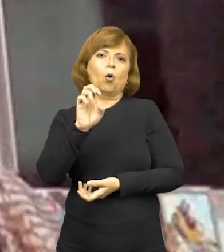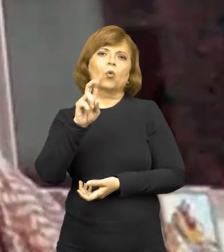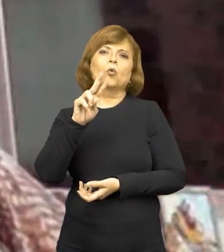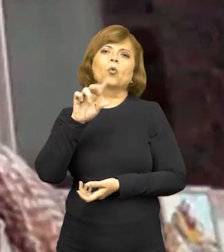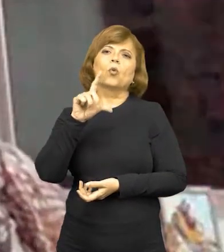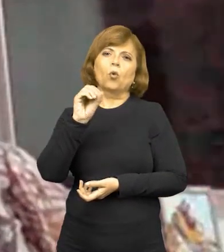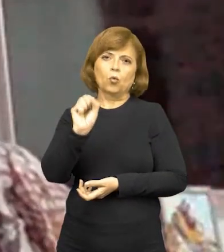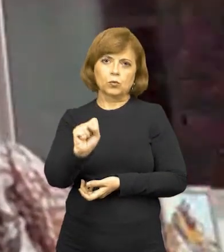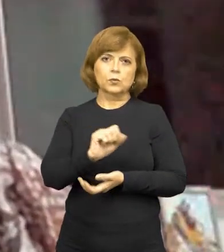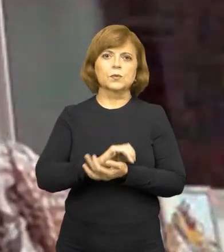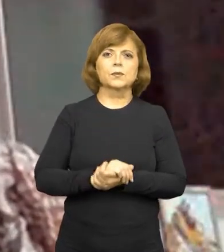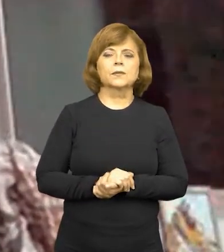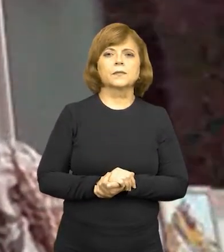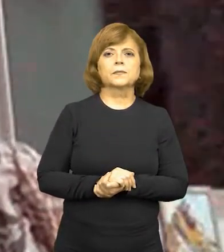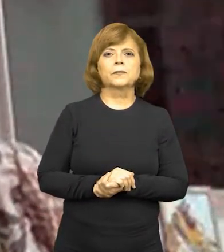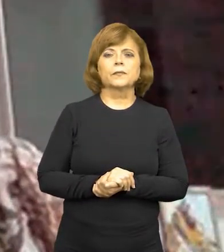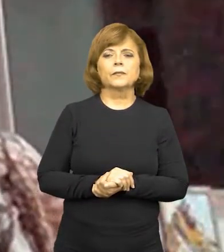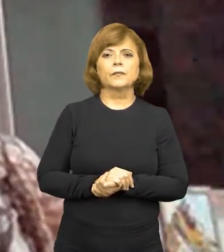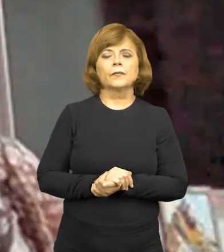gente conhece comumente, né?